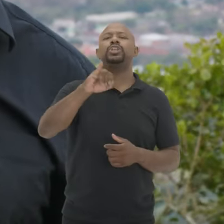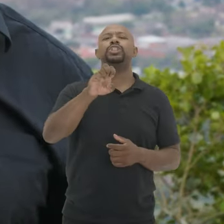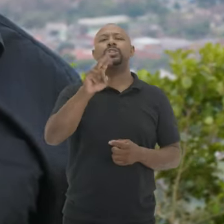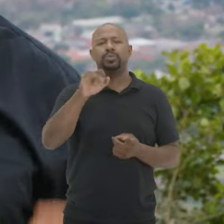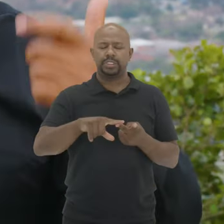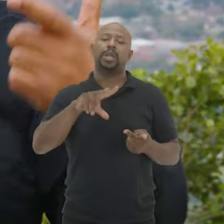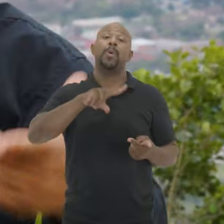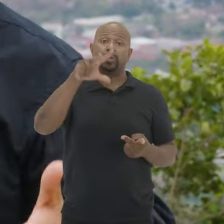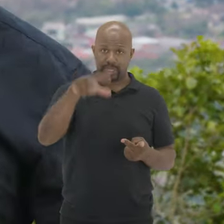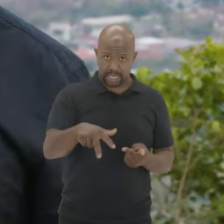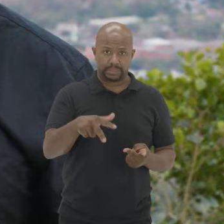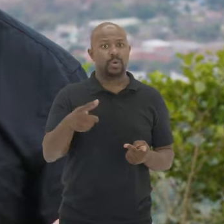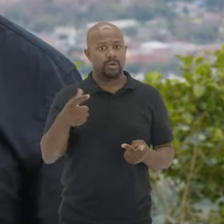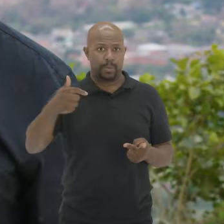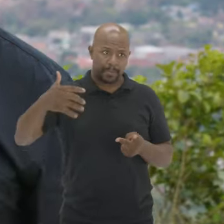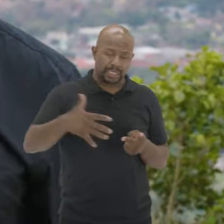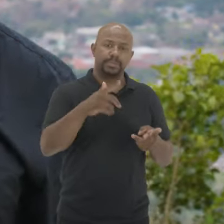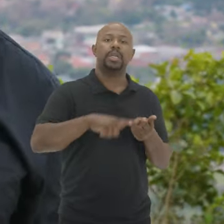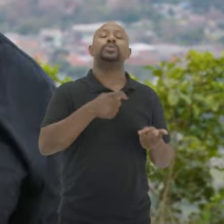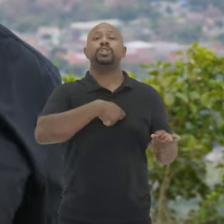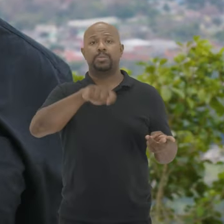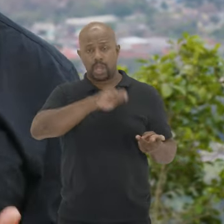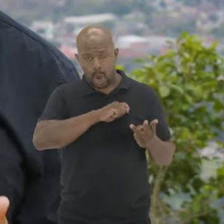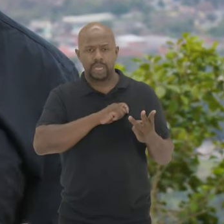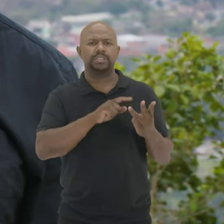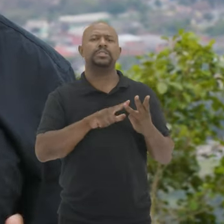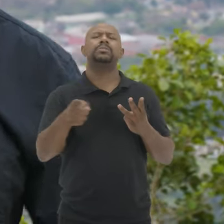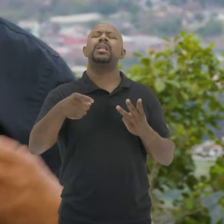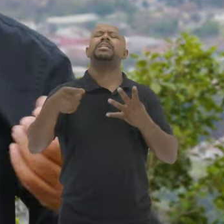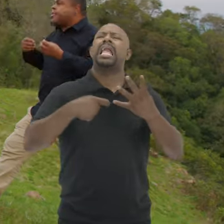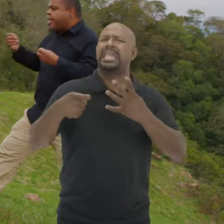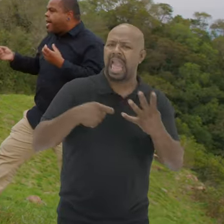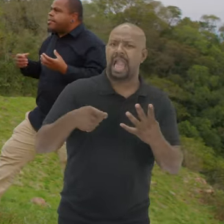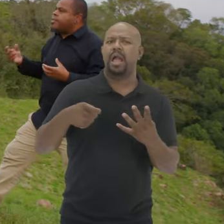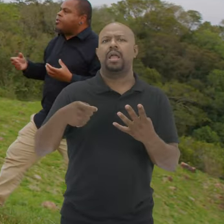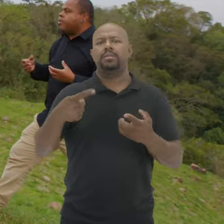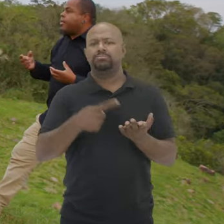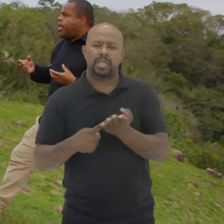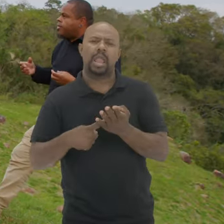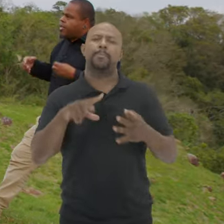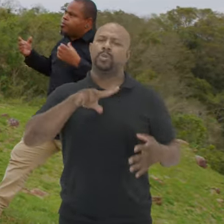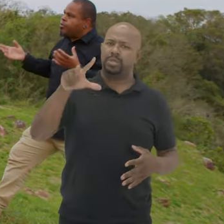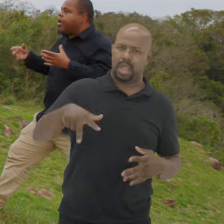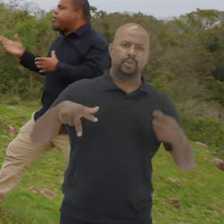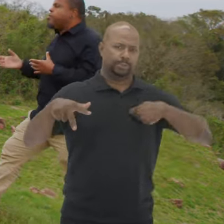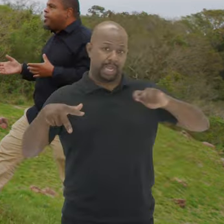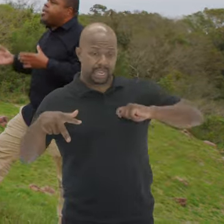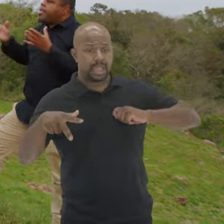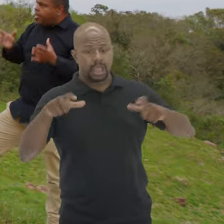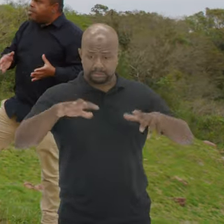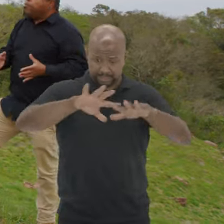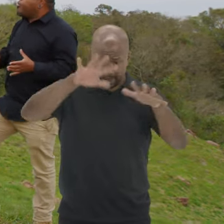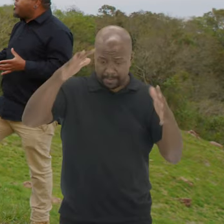jesuítas Dos portugueses Quando passam pela região Dos espanhóis Durante as guerras Dos tratados Entre Portugal e